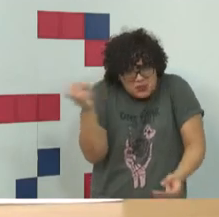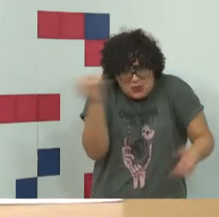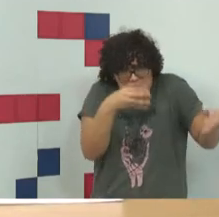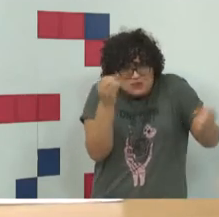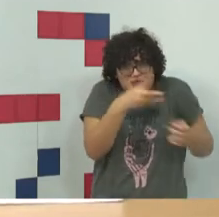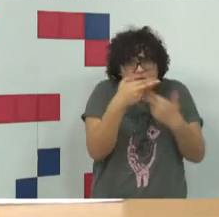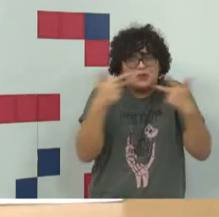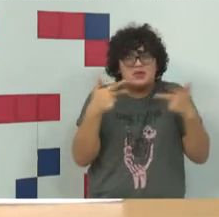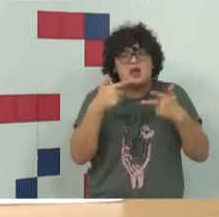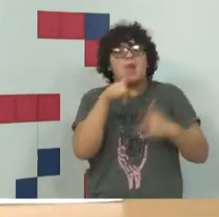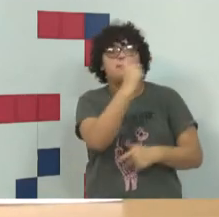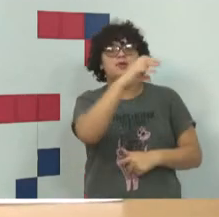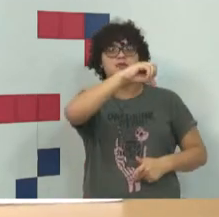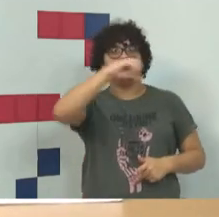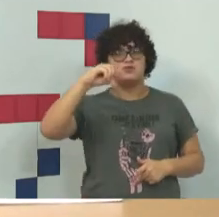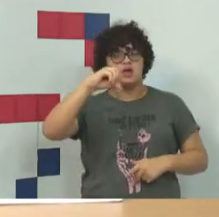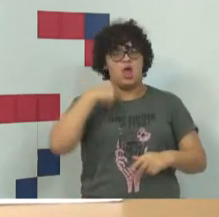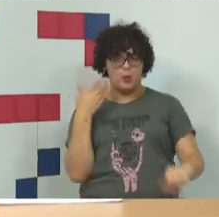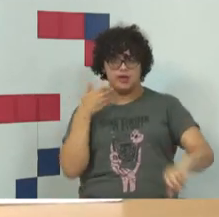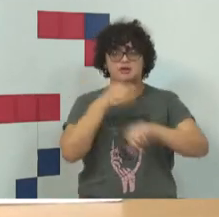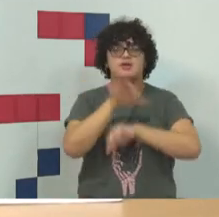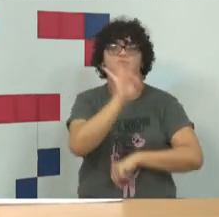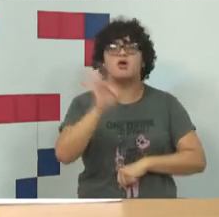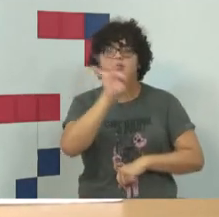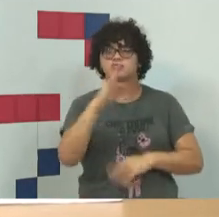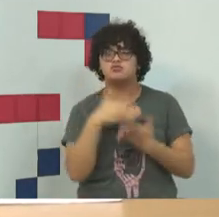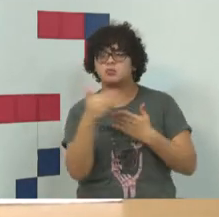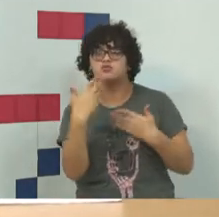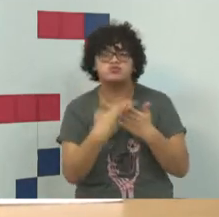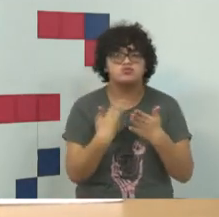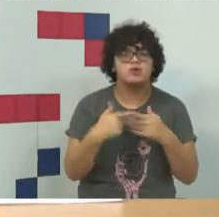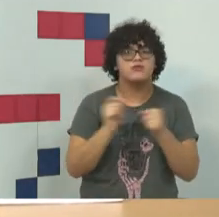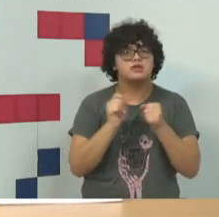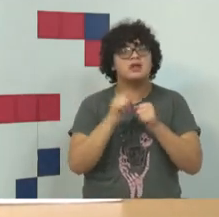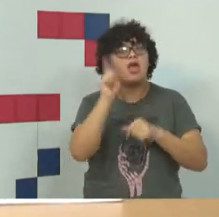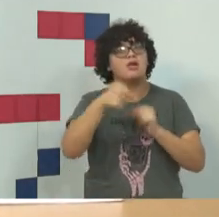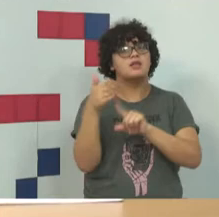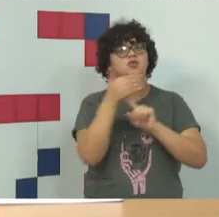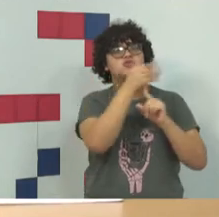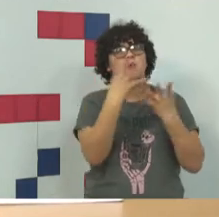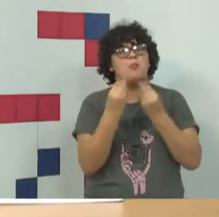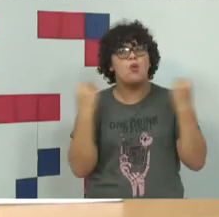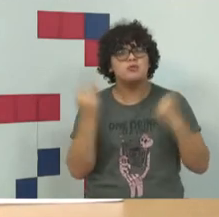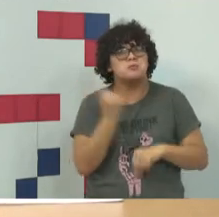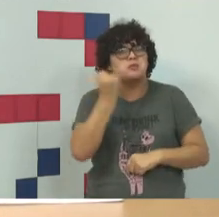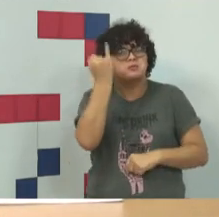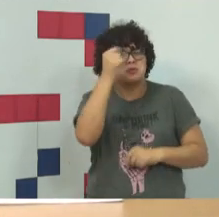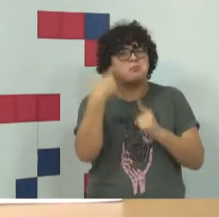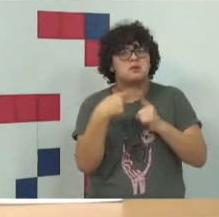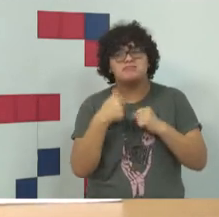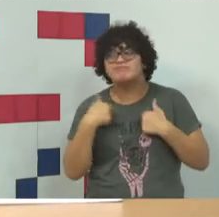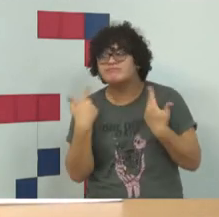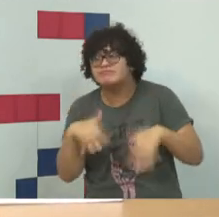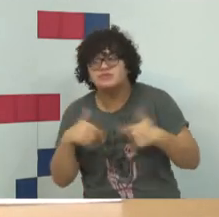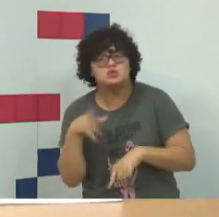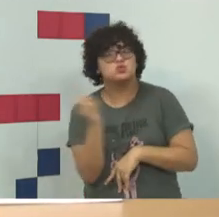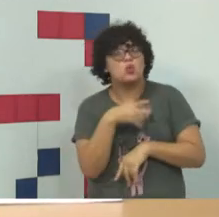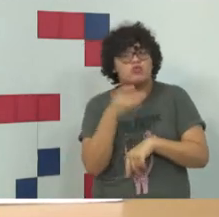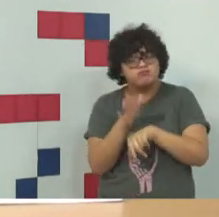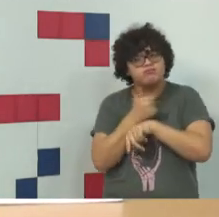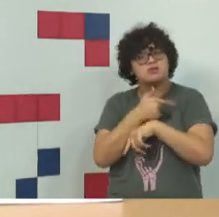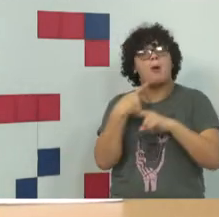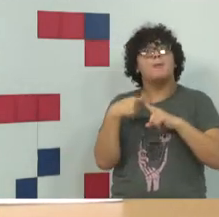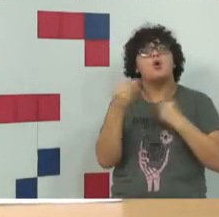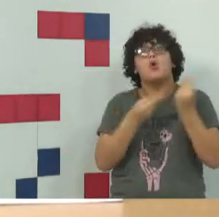1999, quando eu entrei na faculdade, comecei a fazer esses estudos, a tecnologia era um assunto tão importante que se discutia um